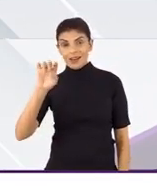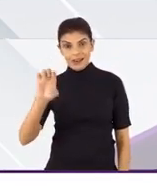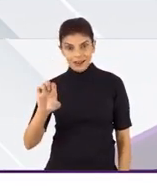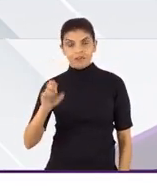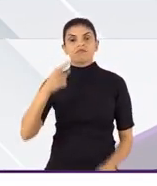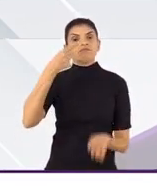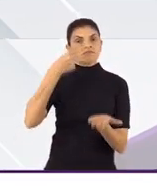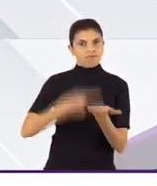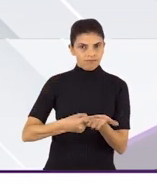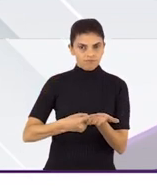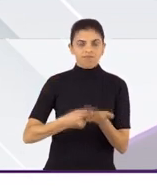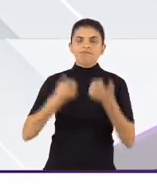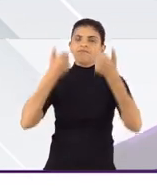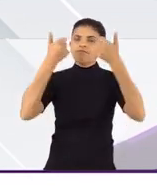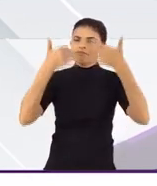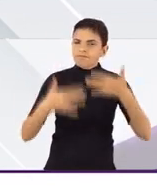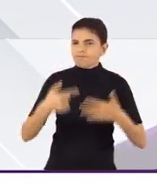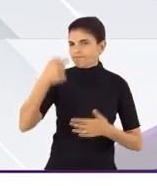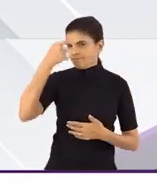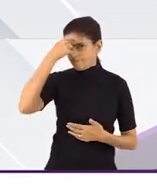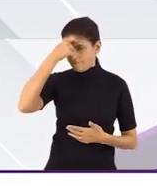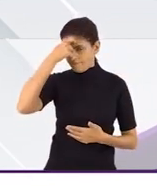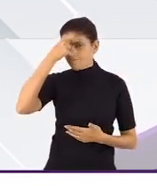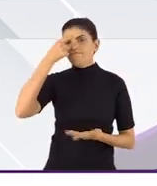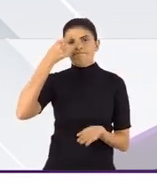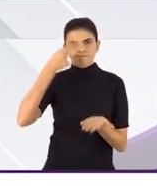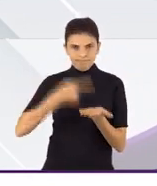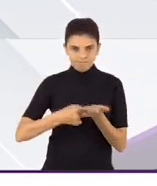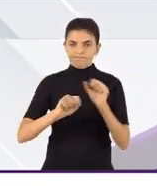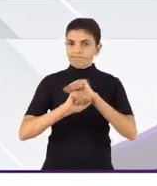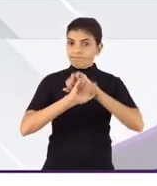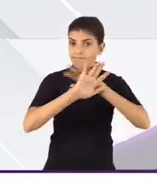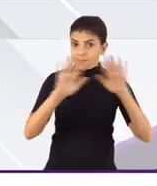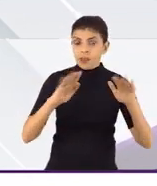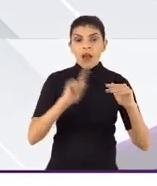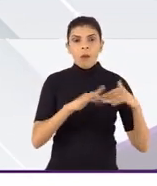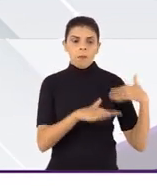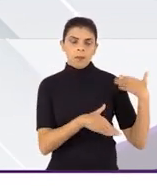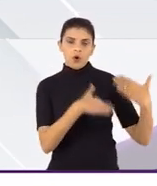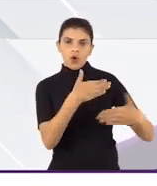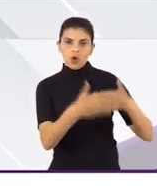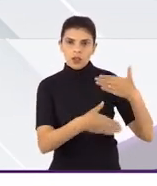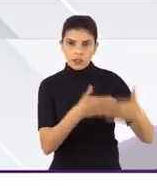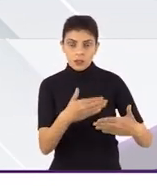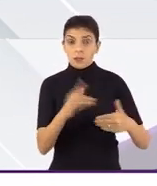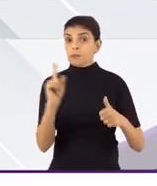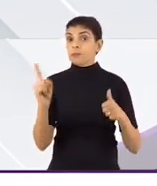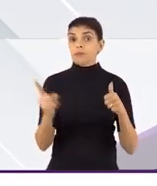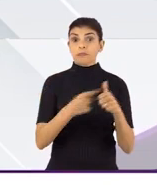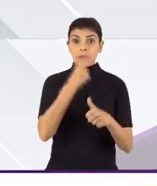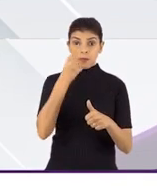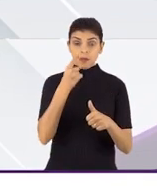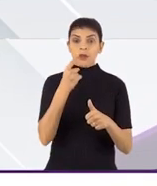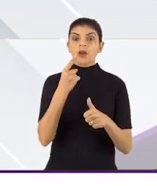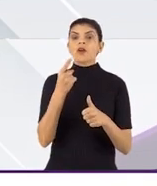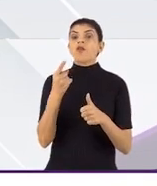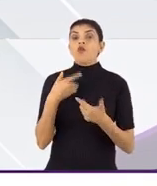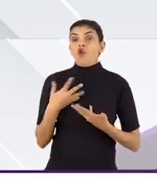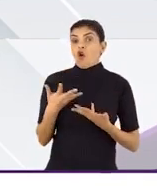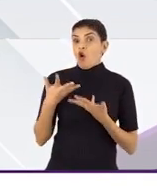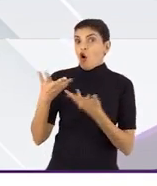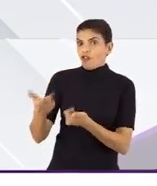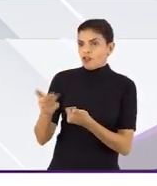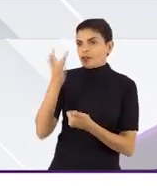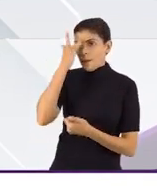termo de consentimento livre espadecido, como um processo a ser feito, onde, primeiramente,